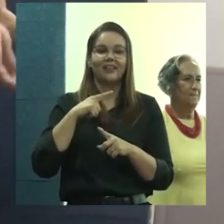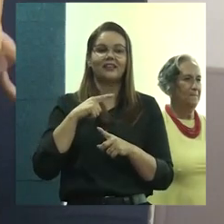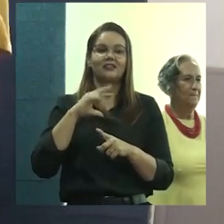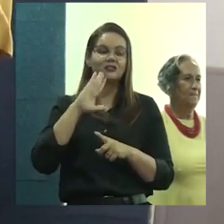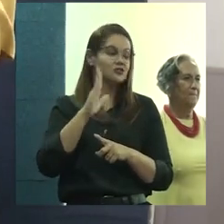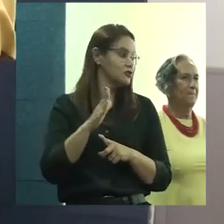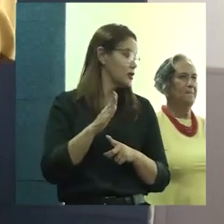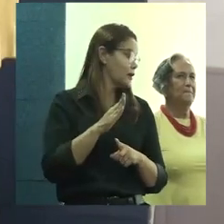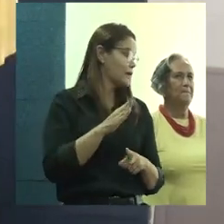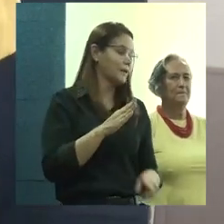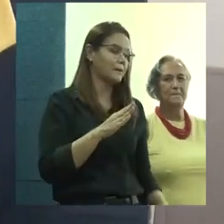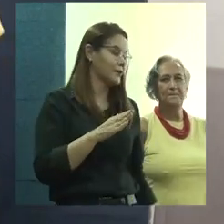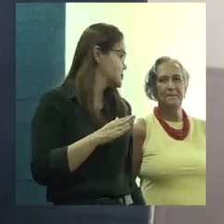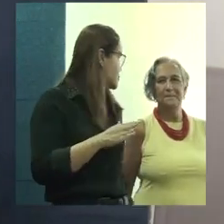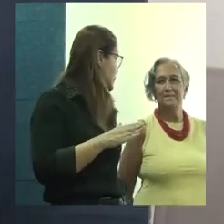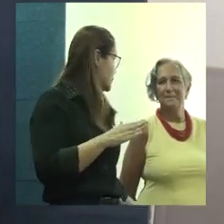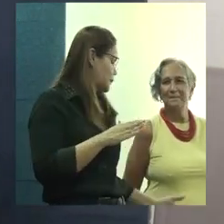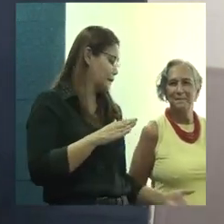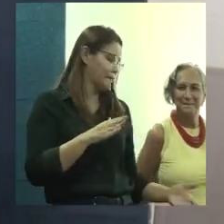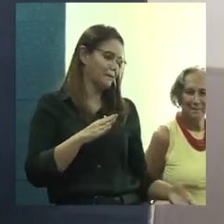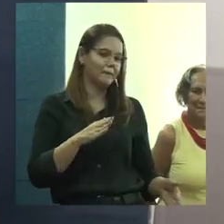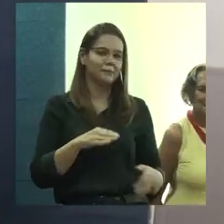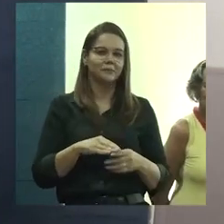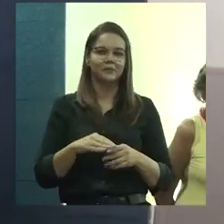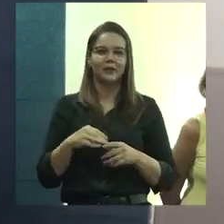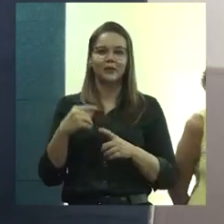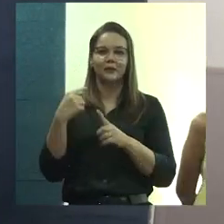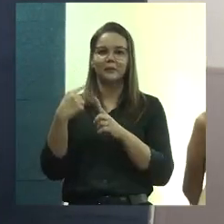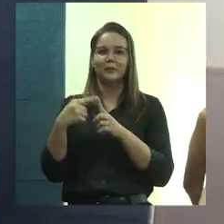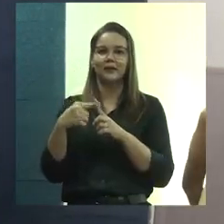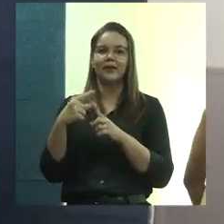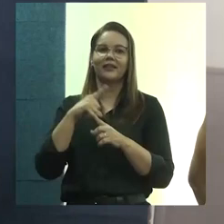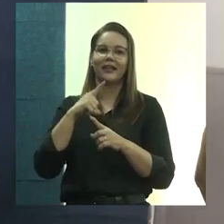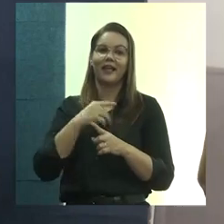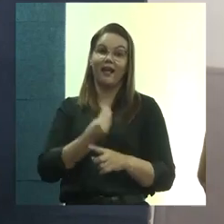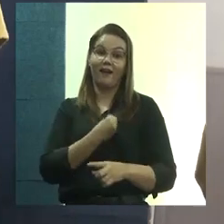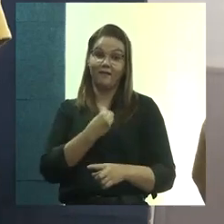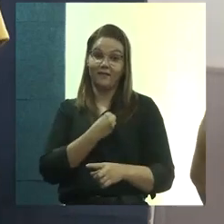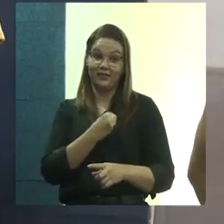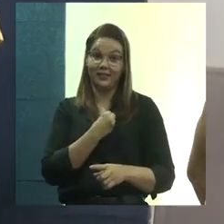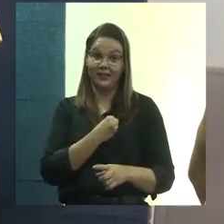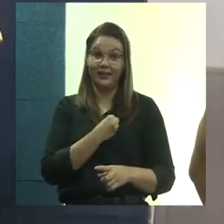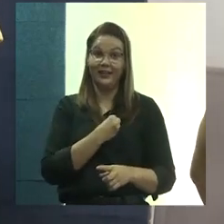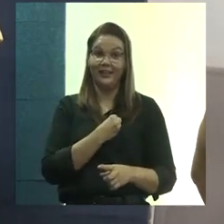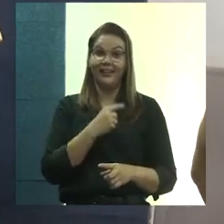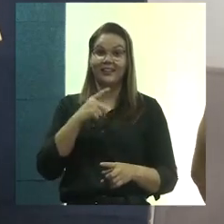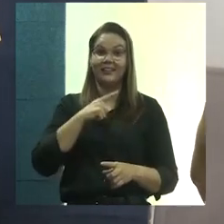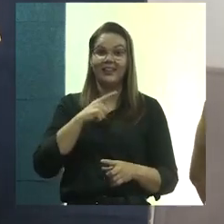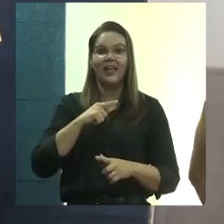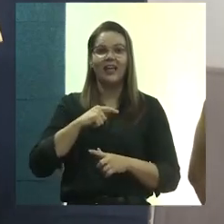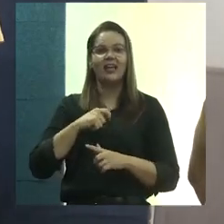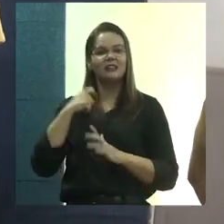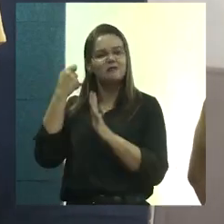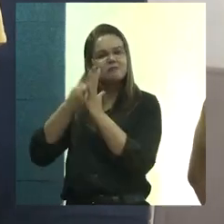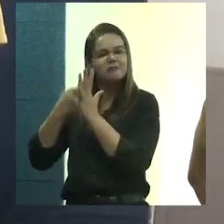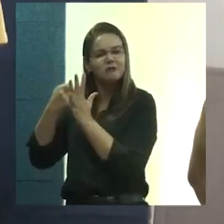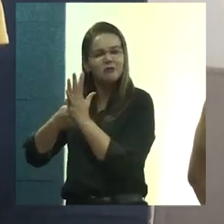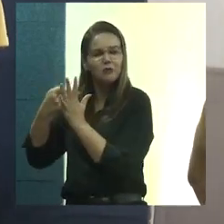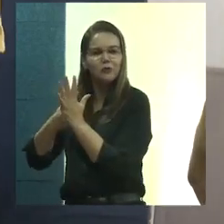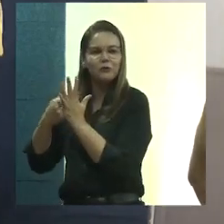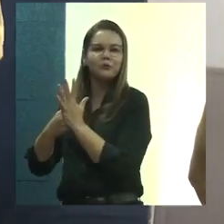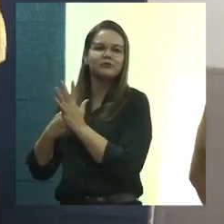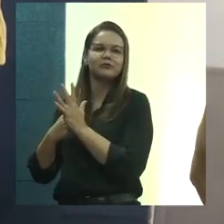sempre me assustava, desde que estava aqui. Para quem trabalha com habitação popular sabe que a nossa vida é uma árdua labuta de